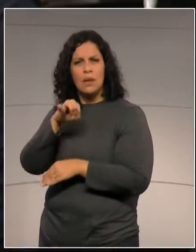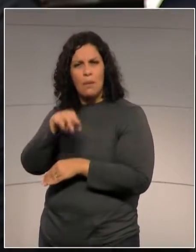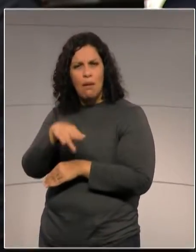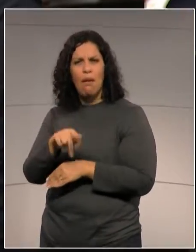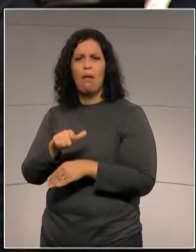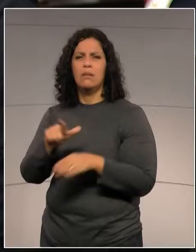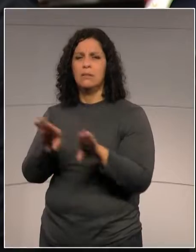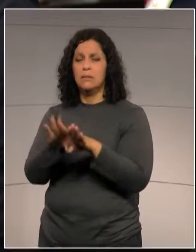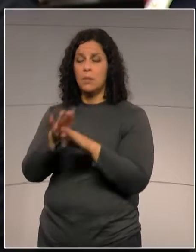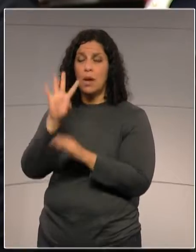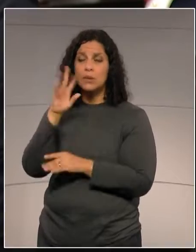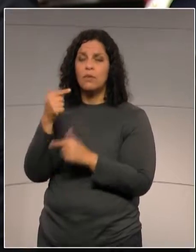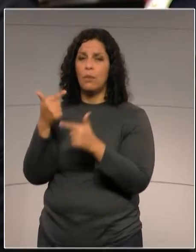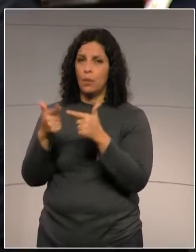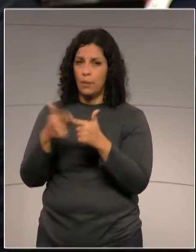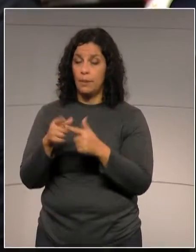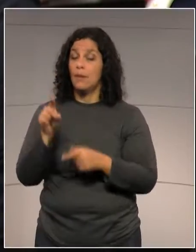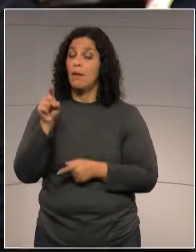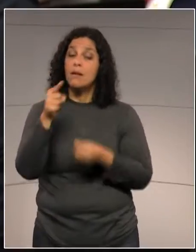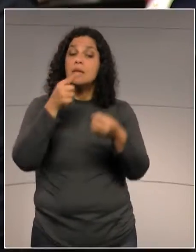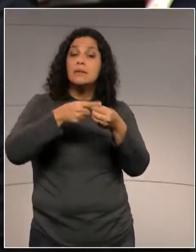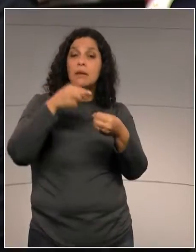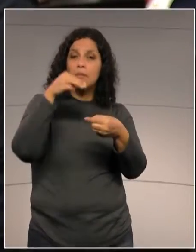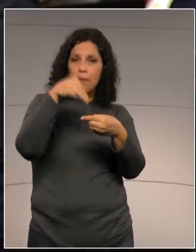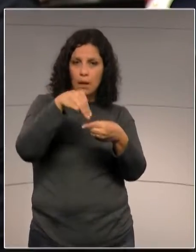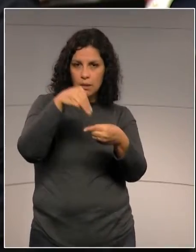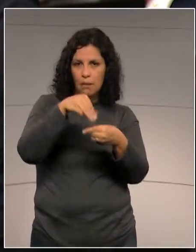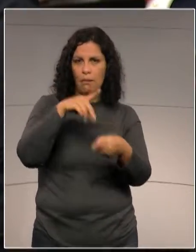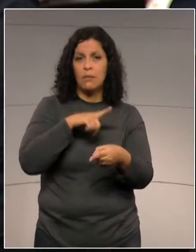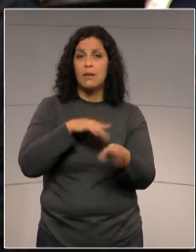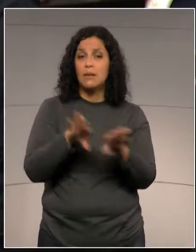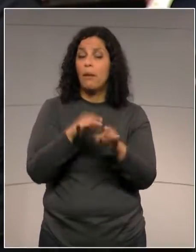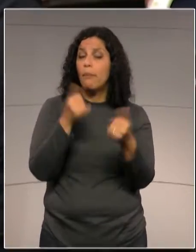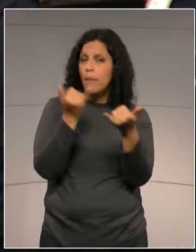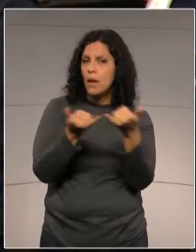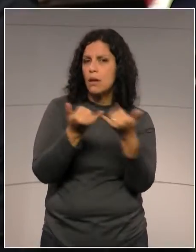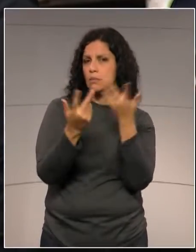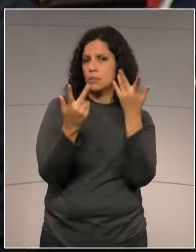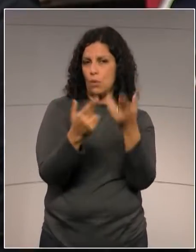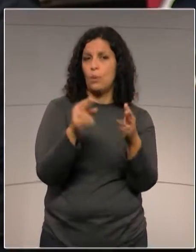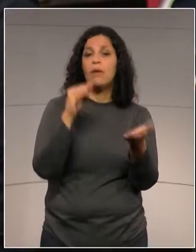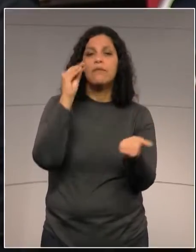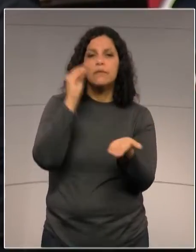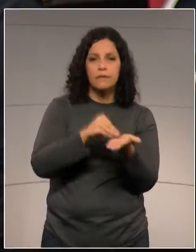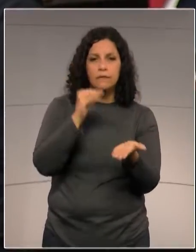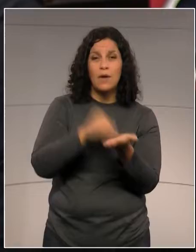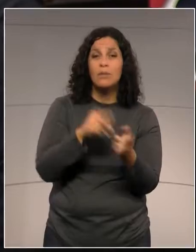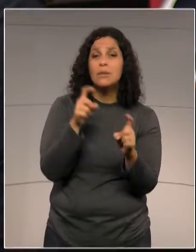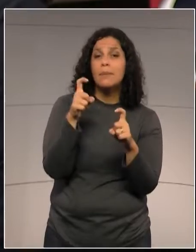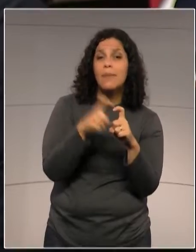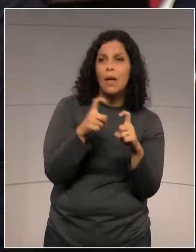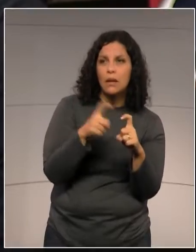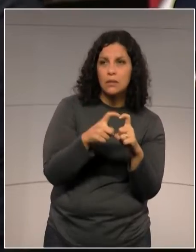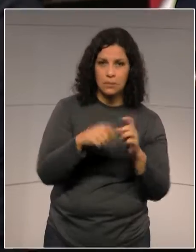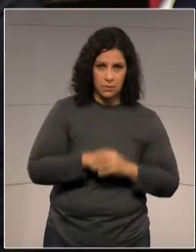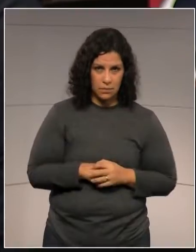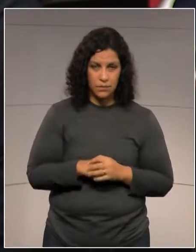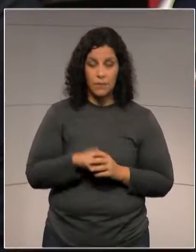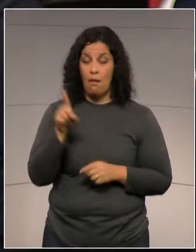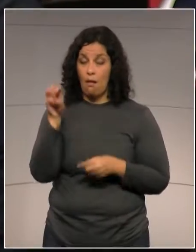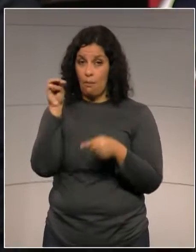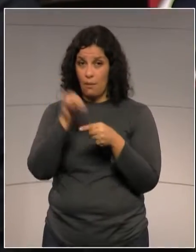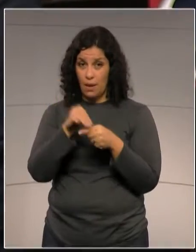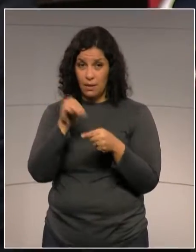essa situação. Em Maringá, nós tivemos situações semelhantes por falta de médico. Em